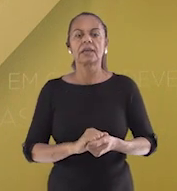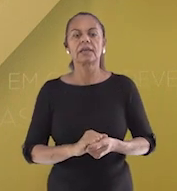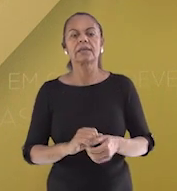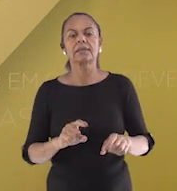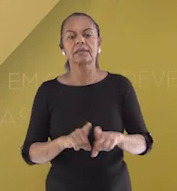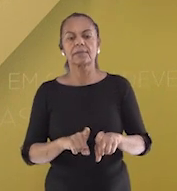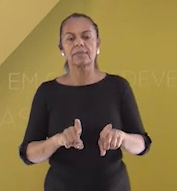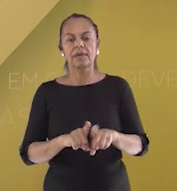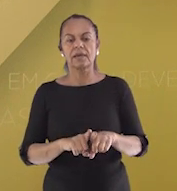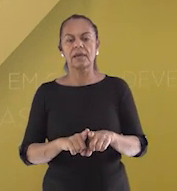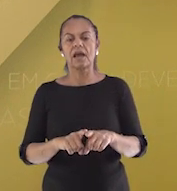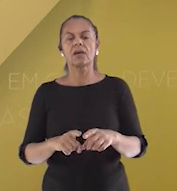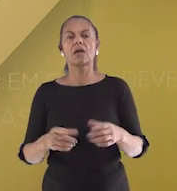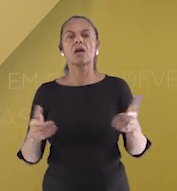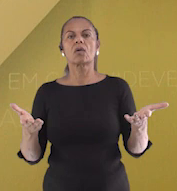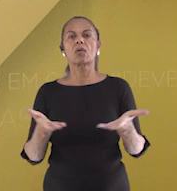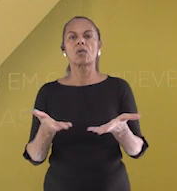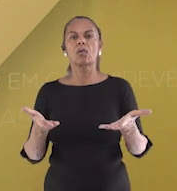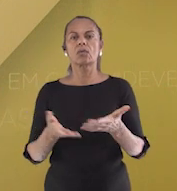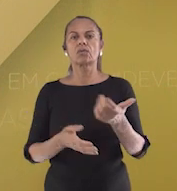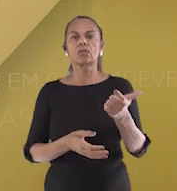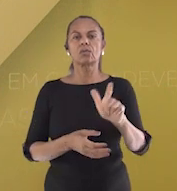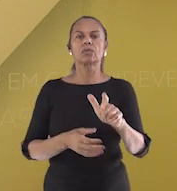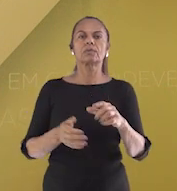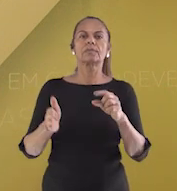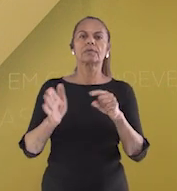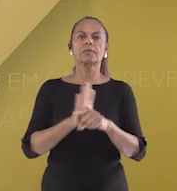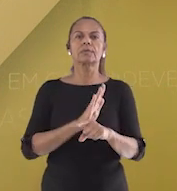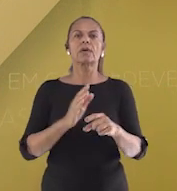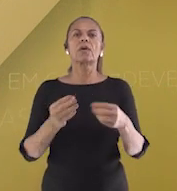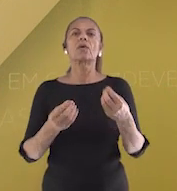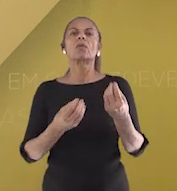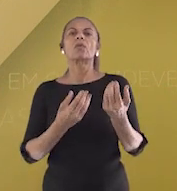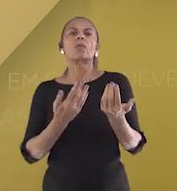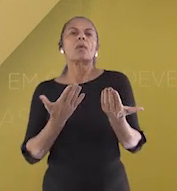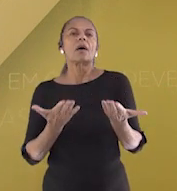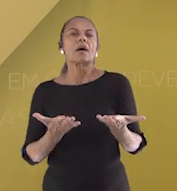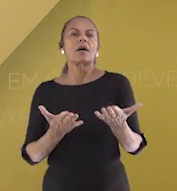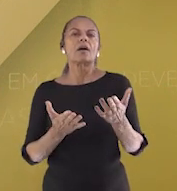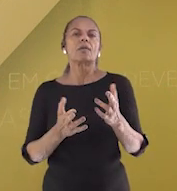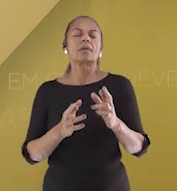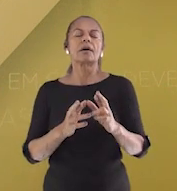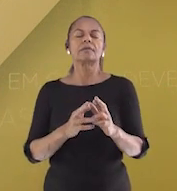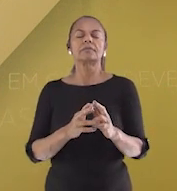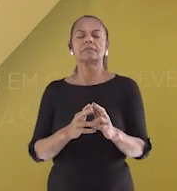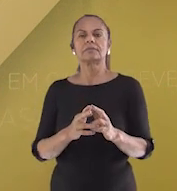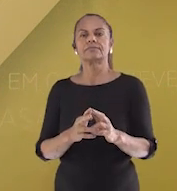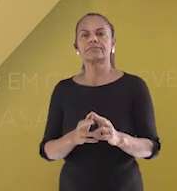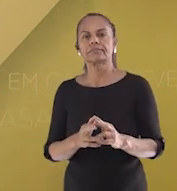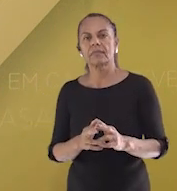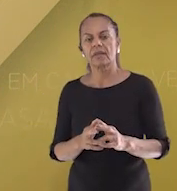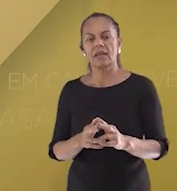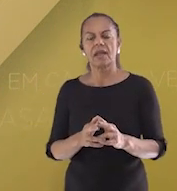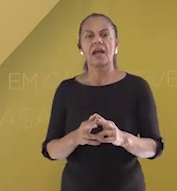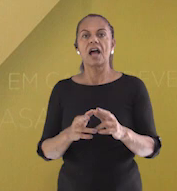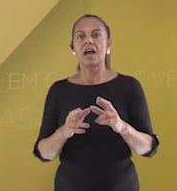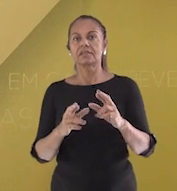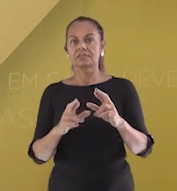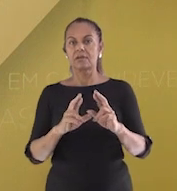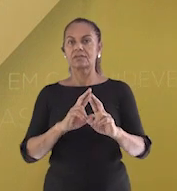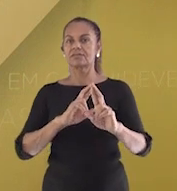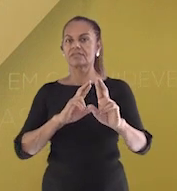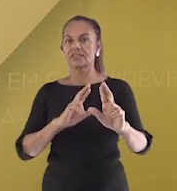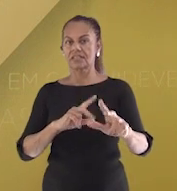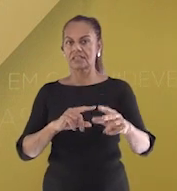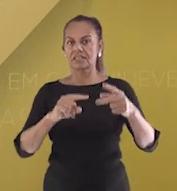durante as aulas. Então vamos a outra pergunta. Qual a diferença entre os controles do Super Nintendo e